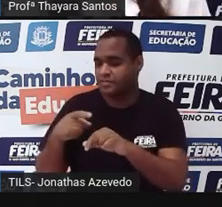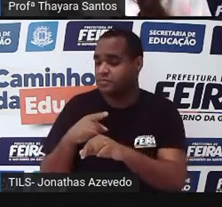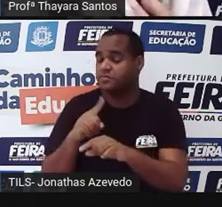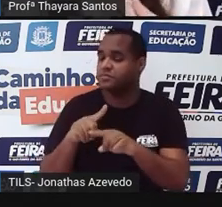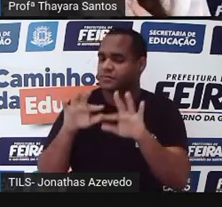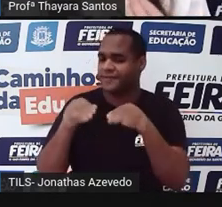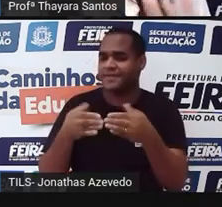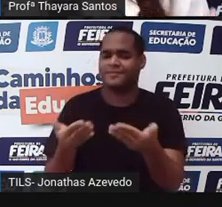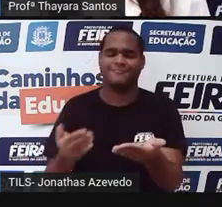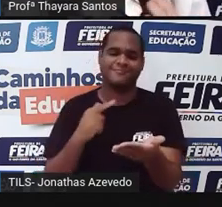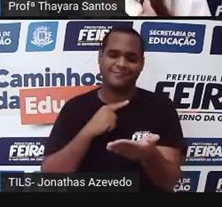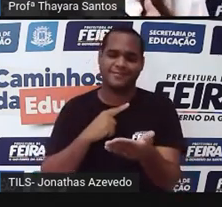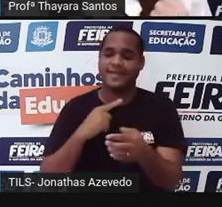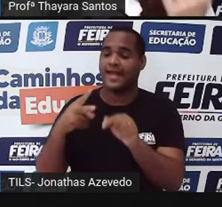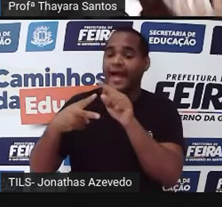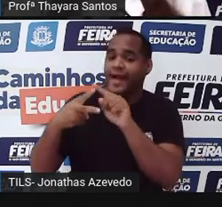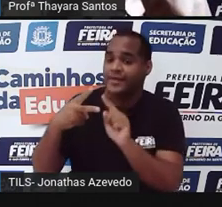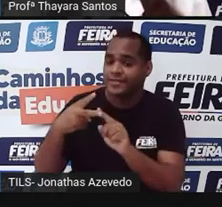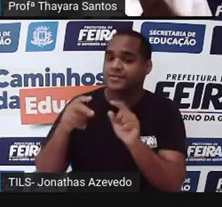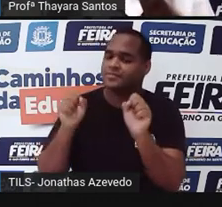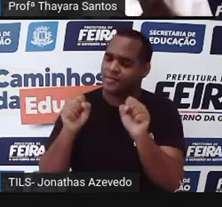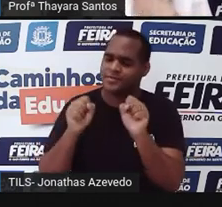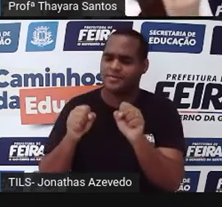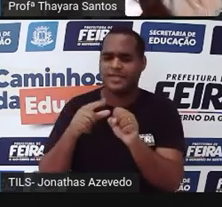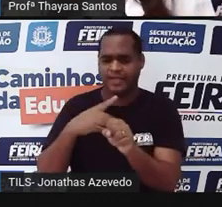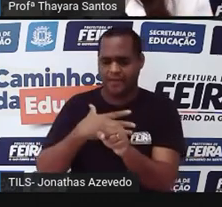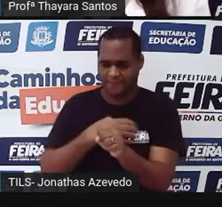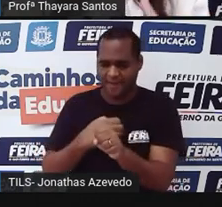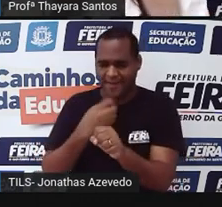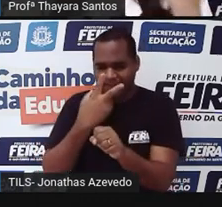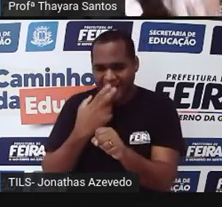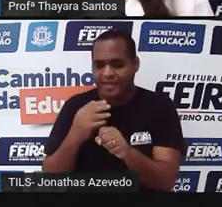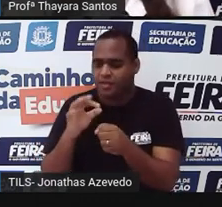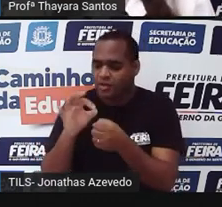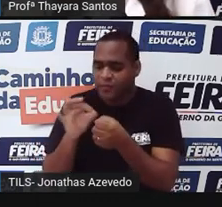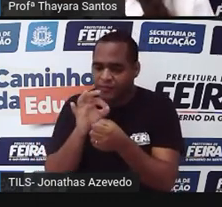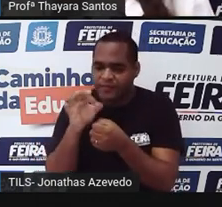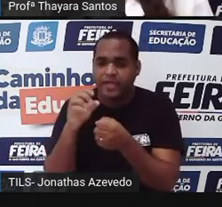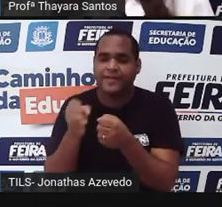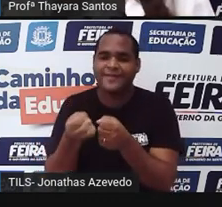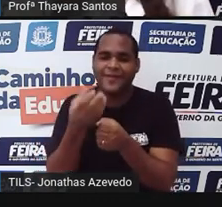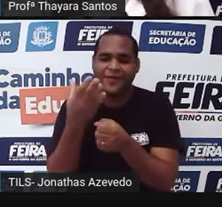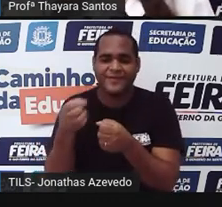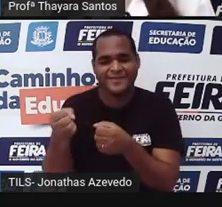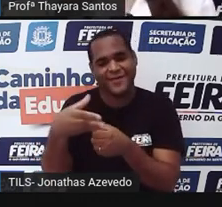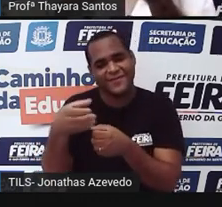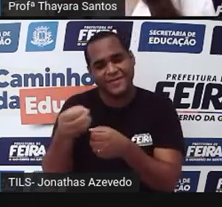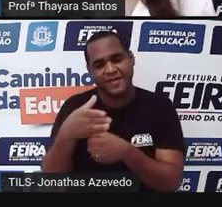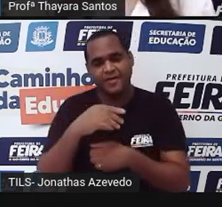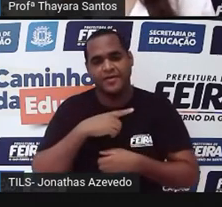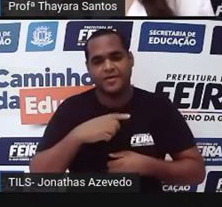das contas, as duas vão gerar filhotinhos aí. Vão gerar ovinhos que vão dar origem a novas minhocas.